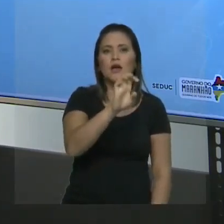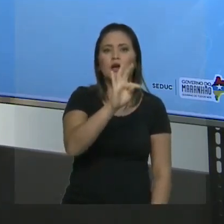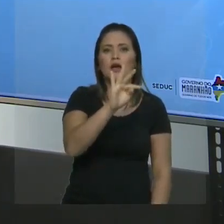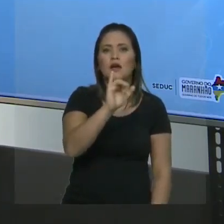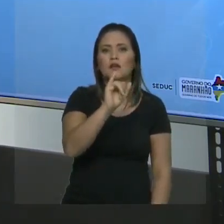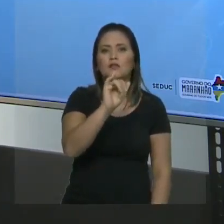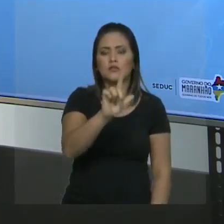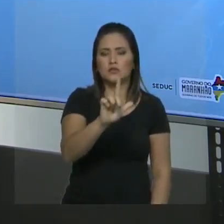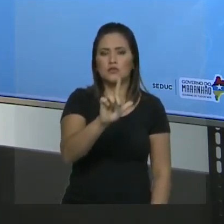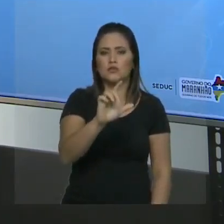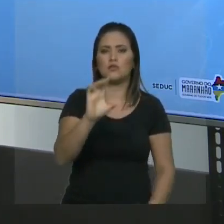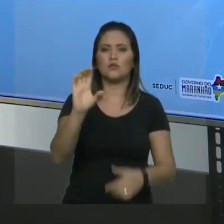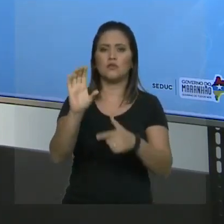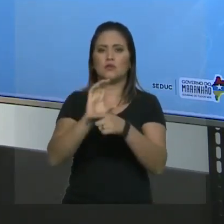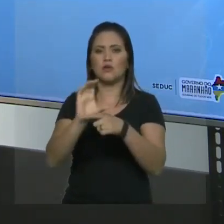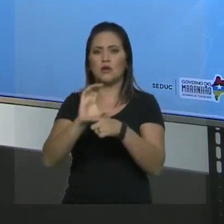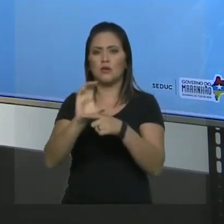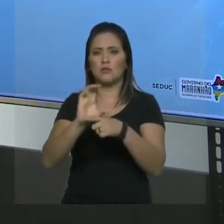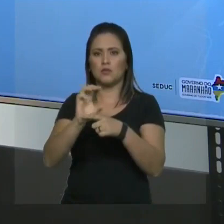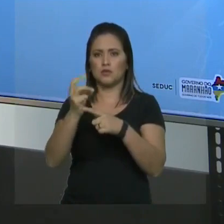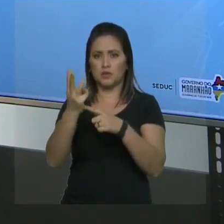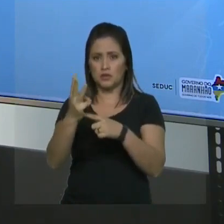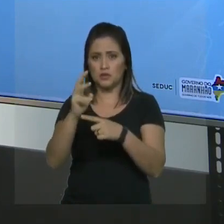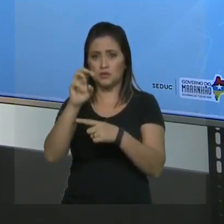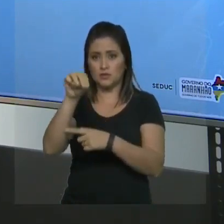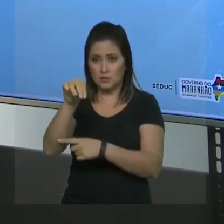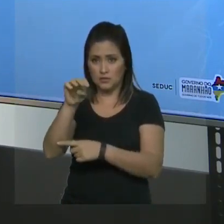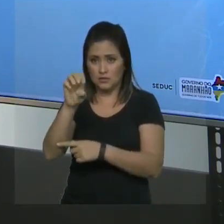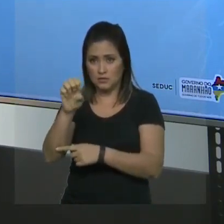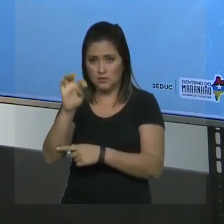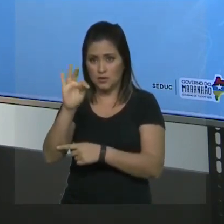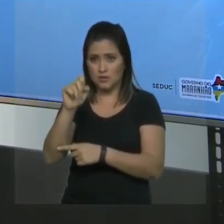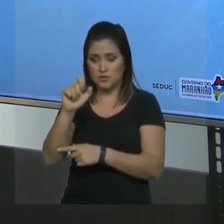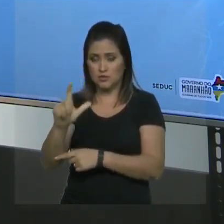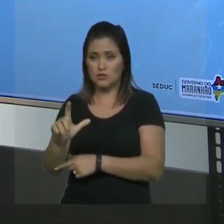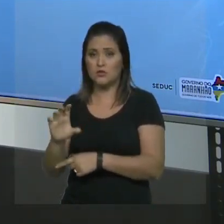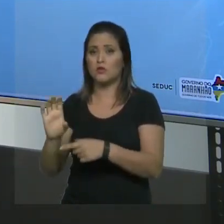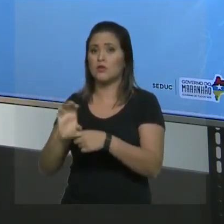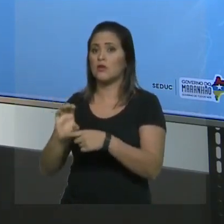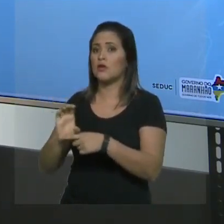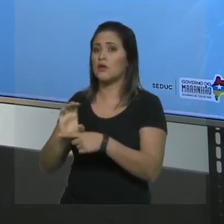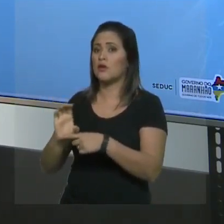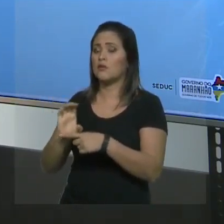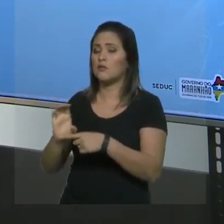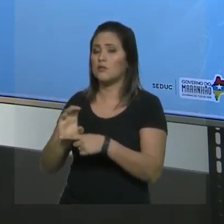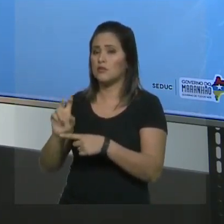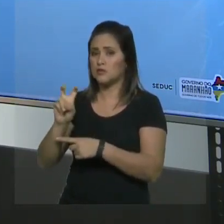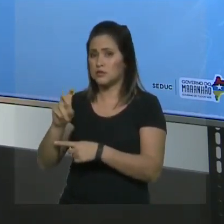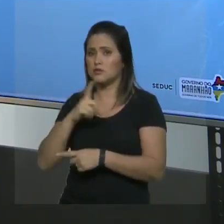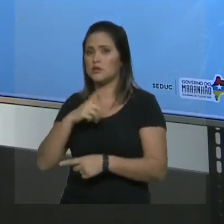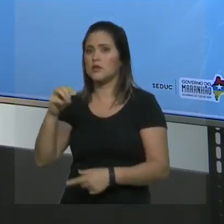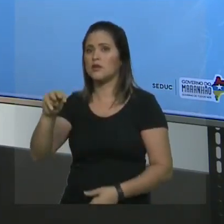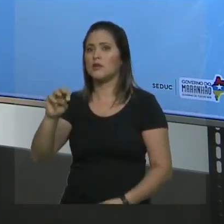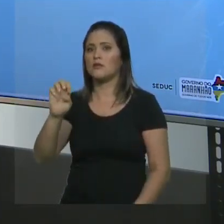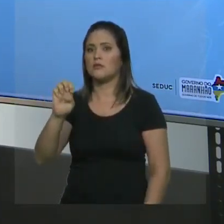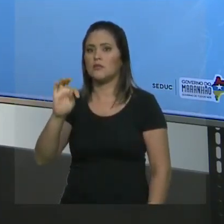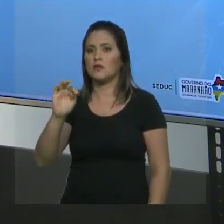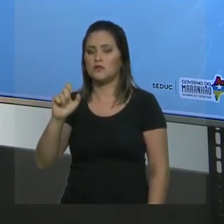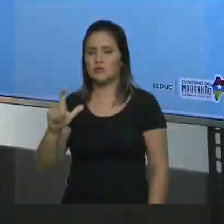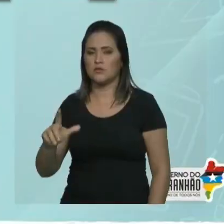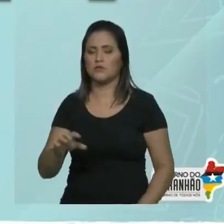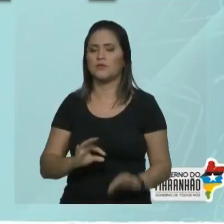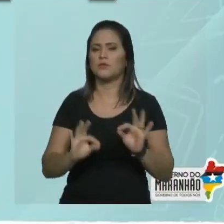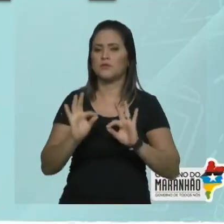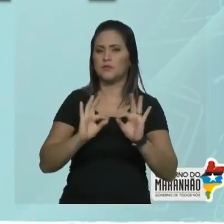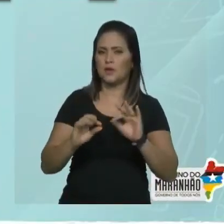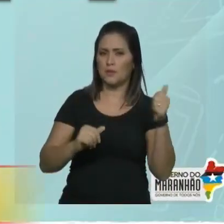carbono 3 tem um metil. E no carbono 5 também tem um radical metil. Seguindo a ordem alfabética, quem vem primeiro, o radical etil.